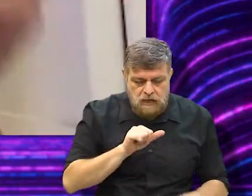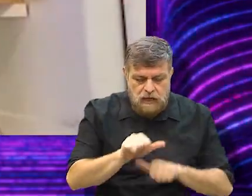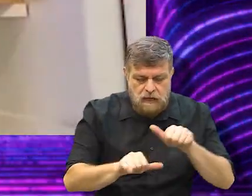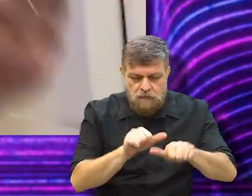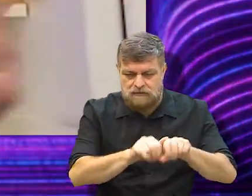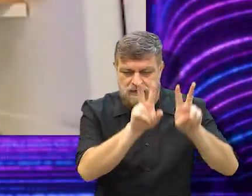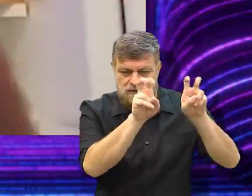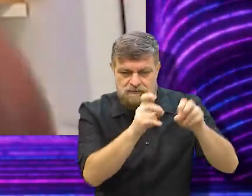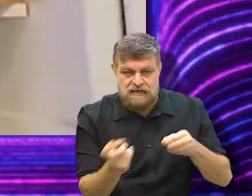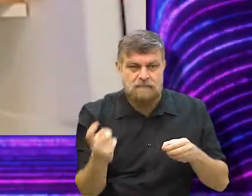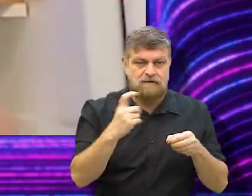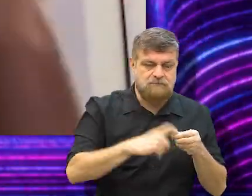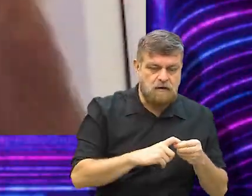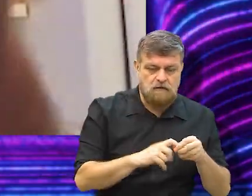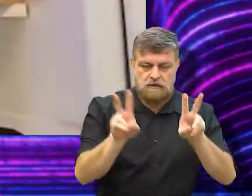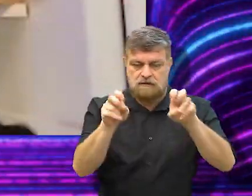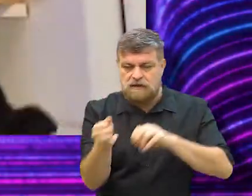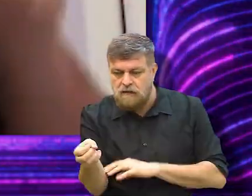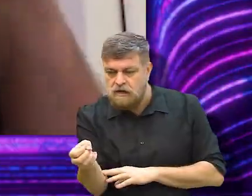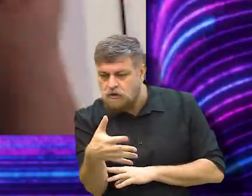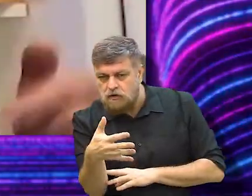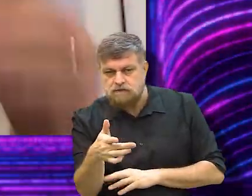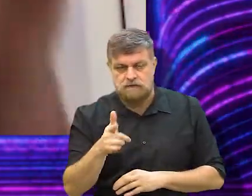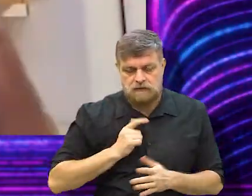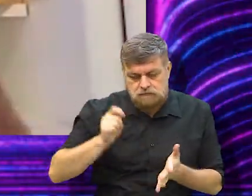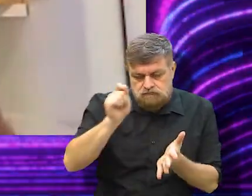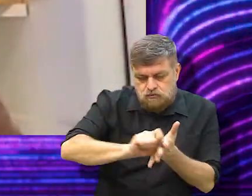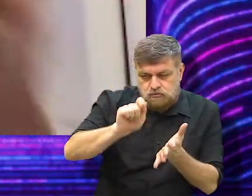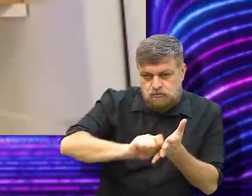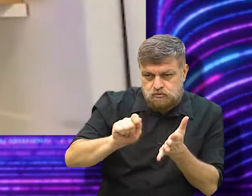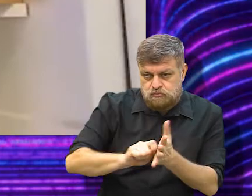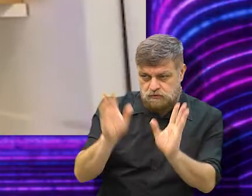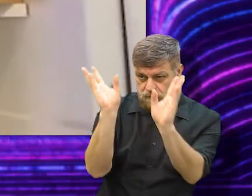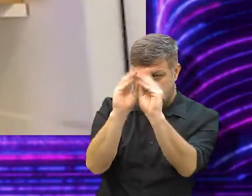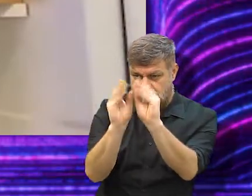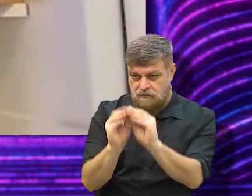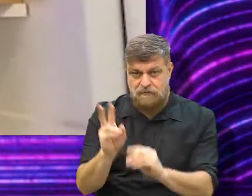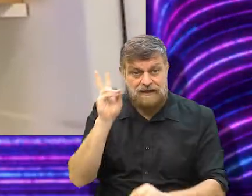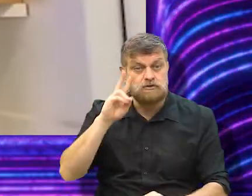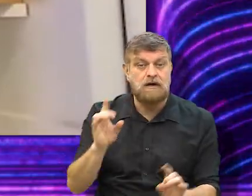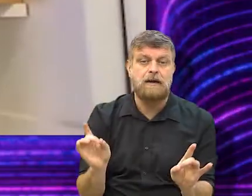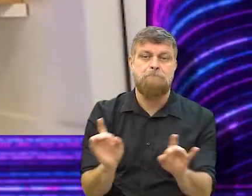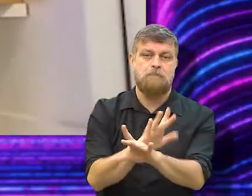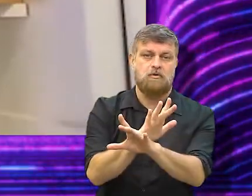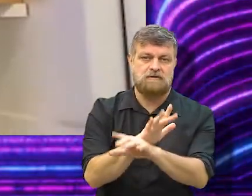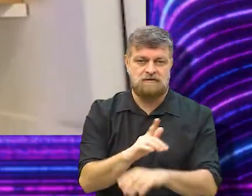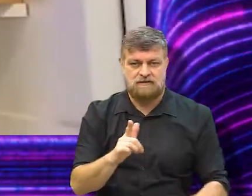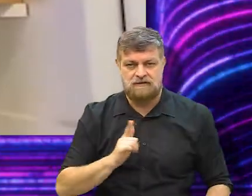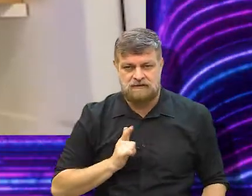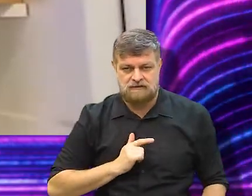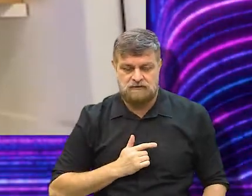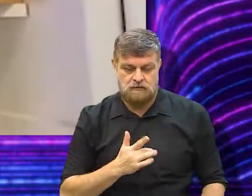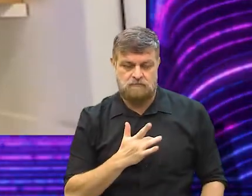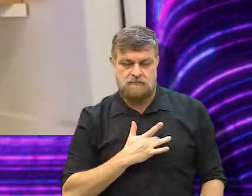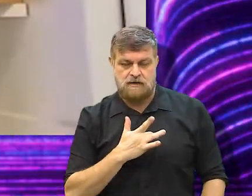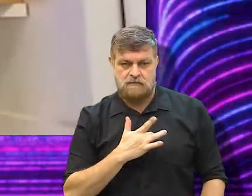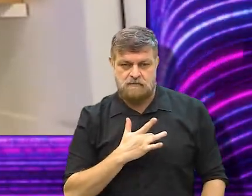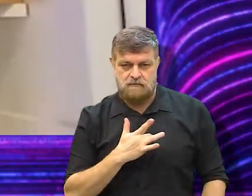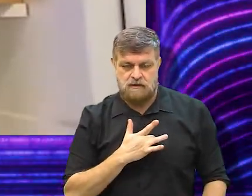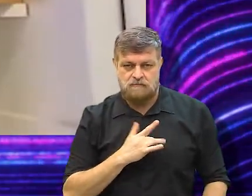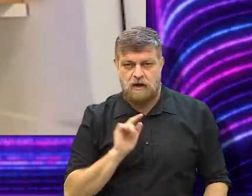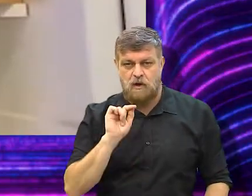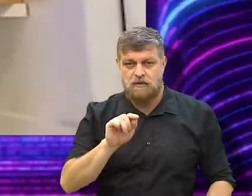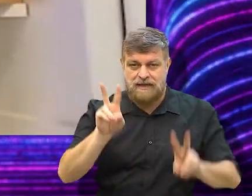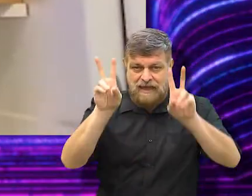quebrando, mudando de assunto, voltando, refazendo, enfim, até chegar no final e fechar as histórias. Então, basicamente, o romântico é isso,